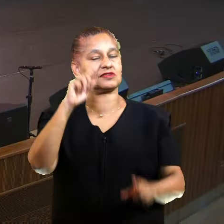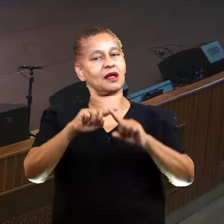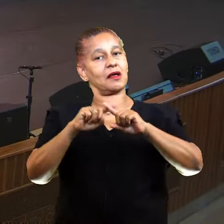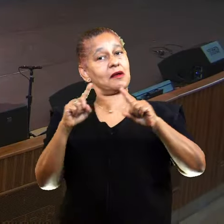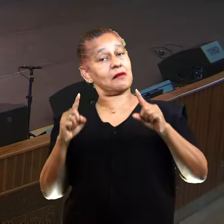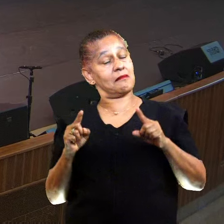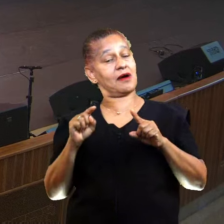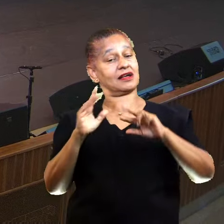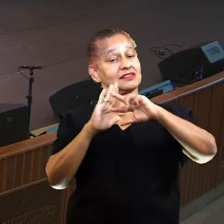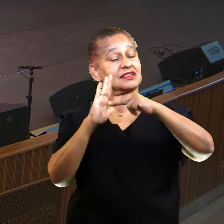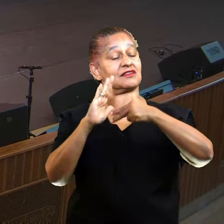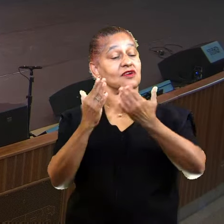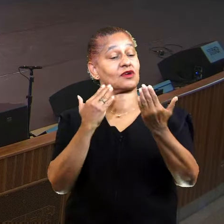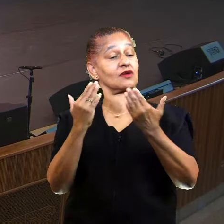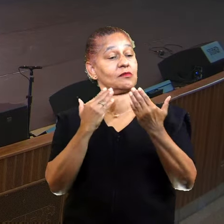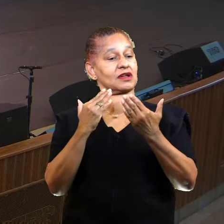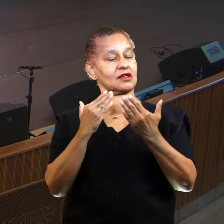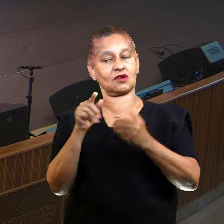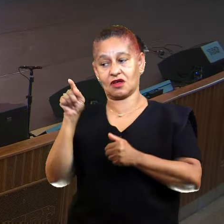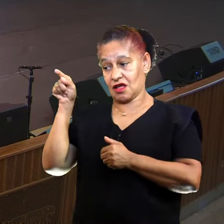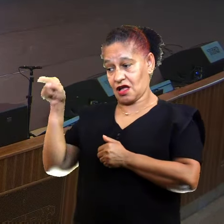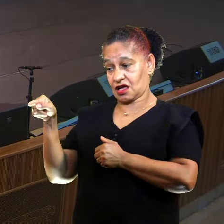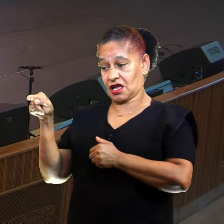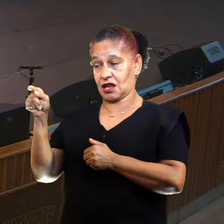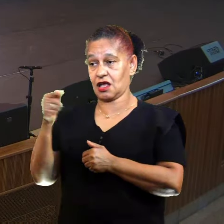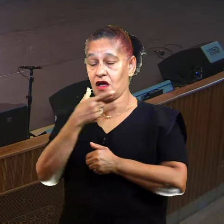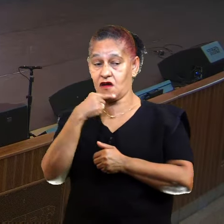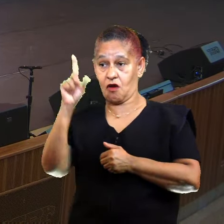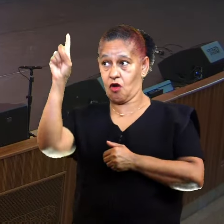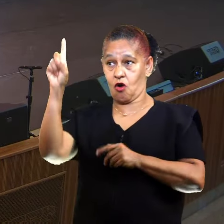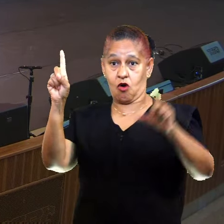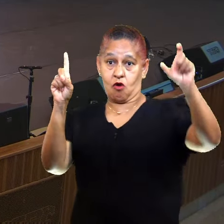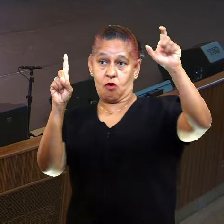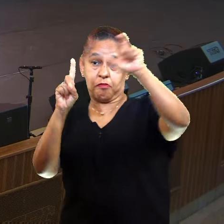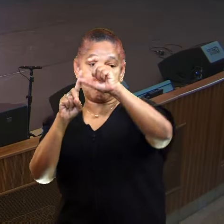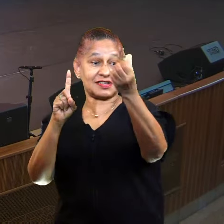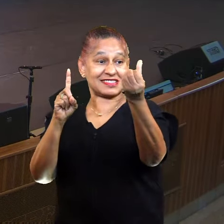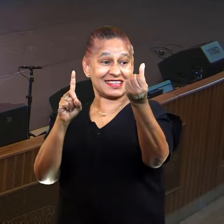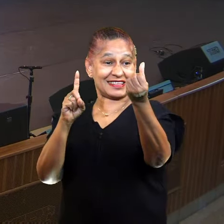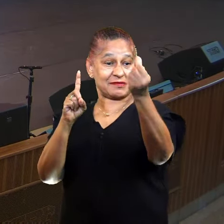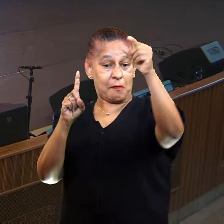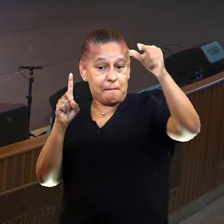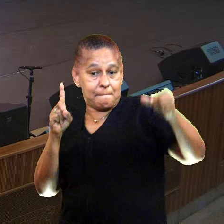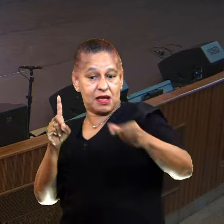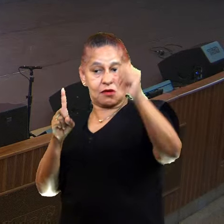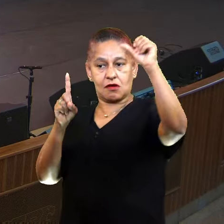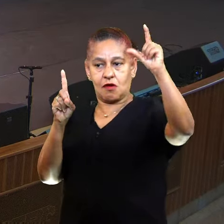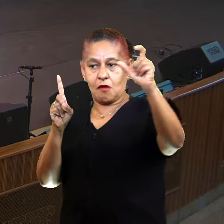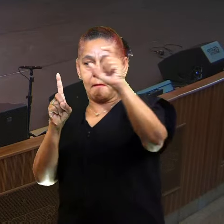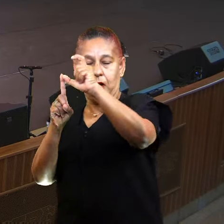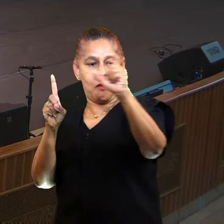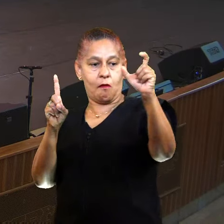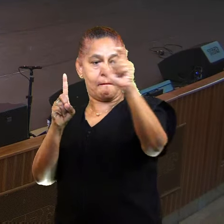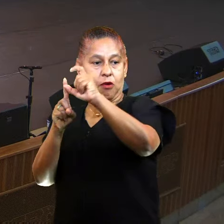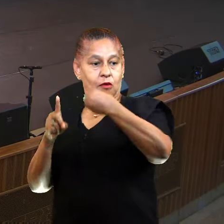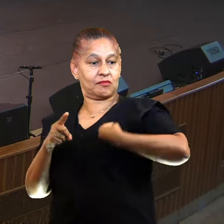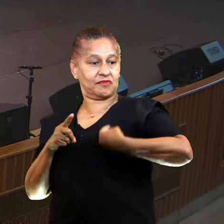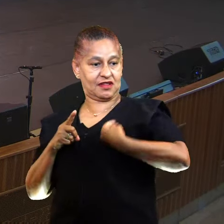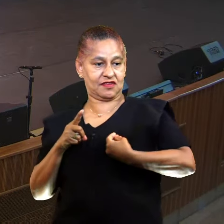endemoniado tinha seis mil demônios alojados na vida dele. É demônio que não acaba mais.